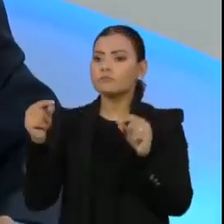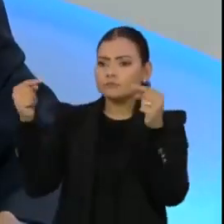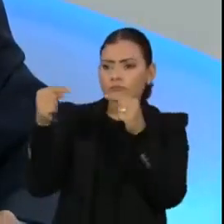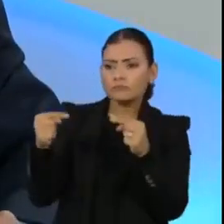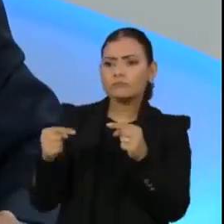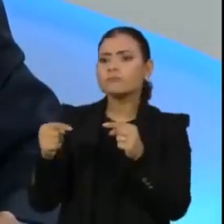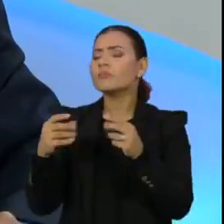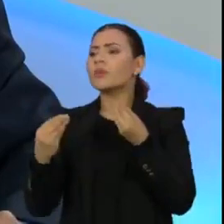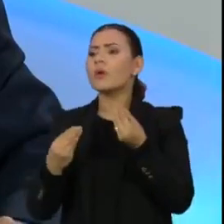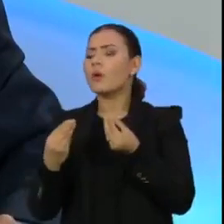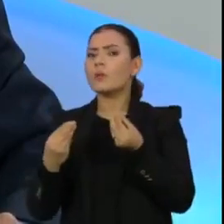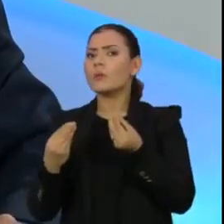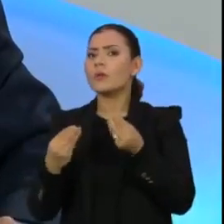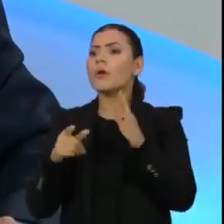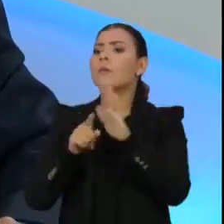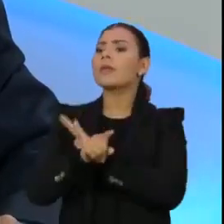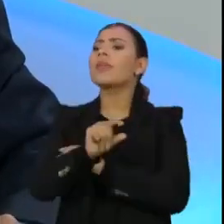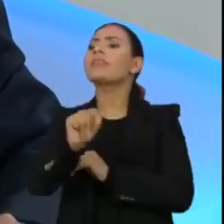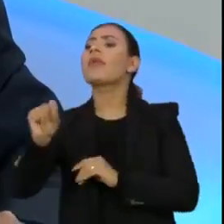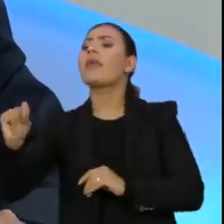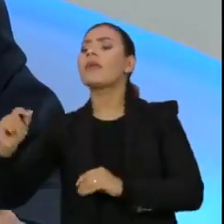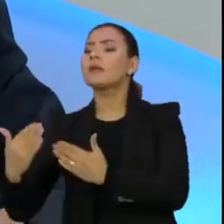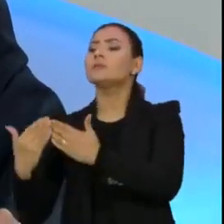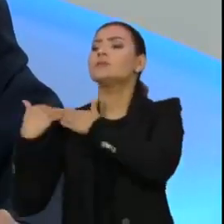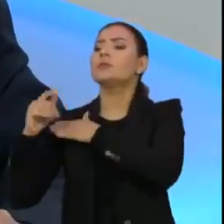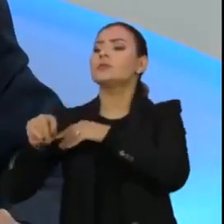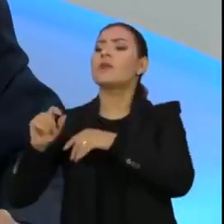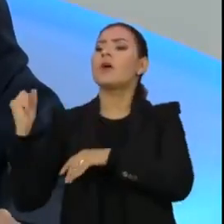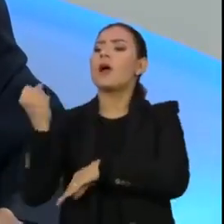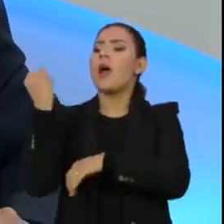a essa pergunta. Quem são os responsáveis pelo agravamento da pandemia em nosso país?